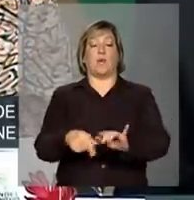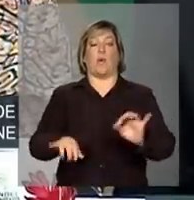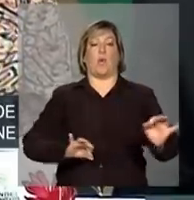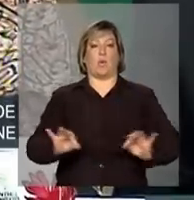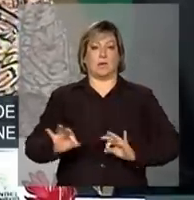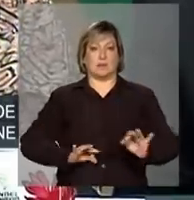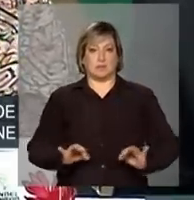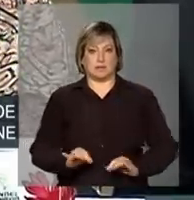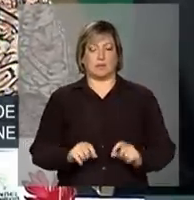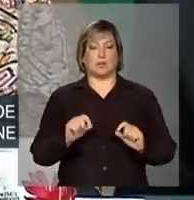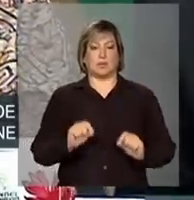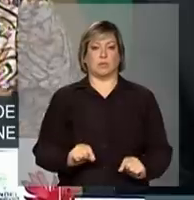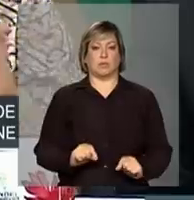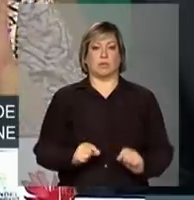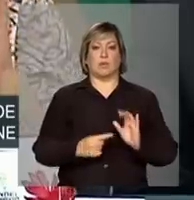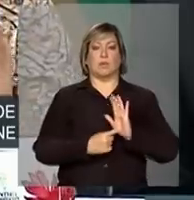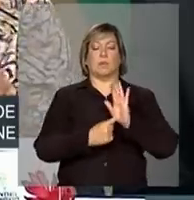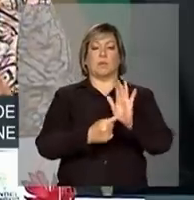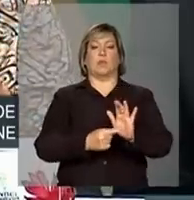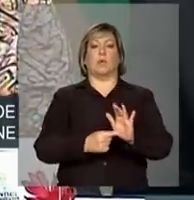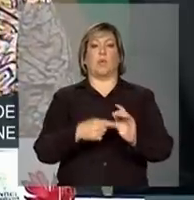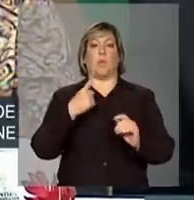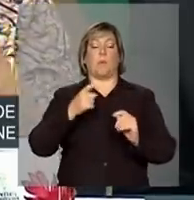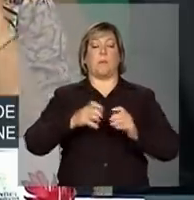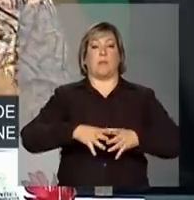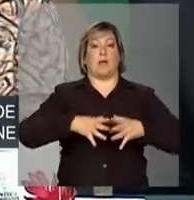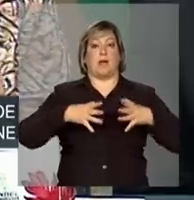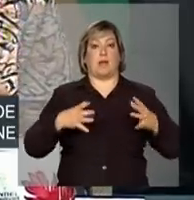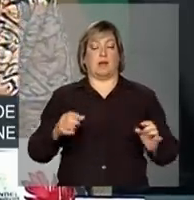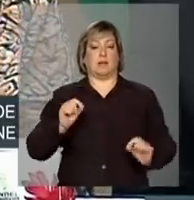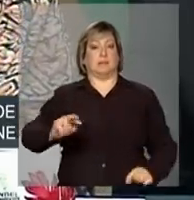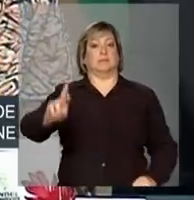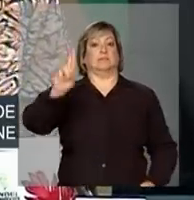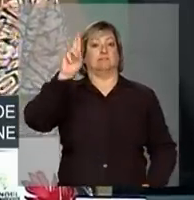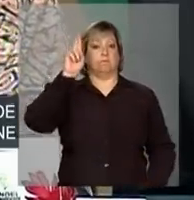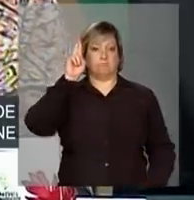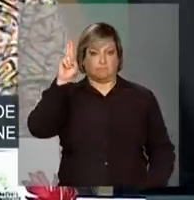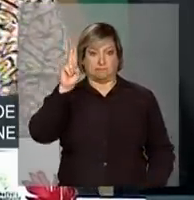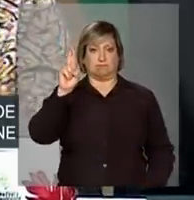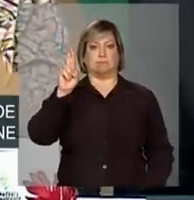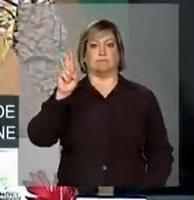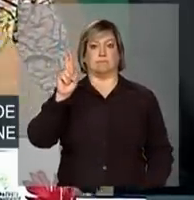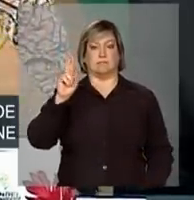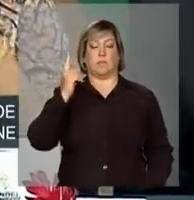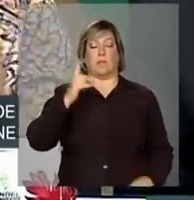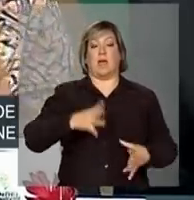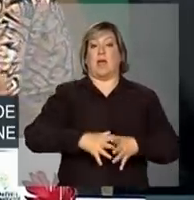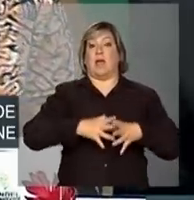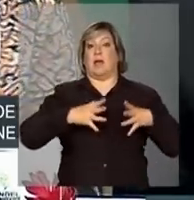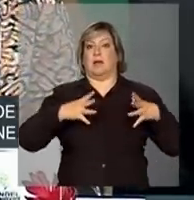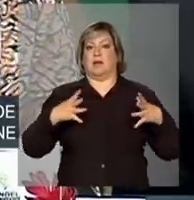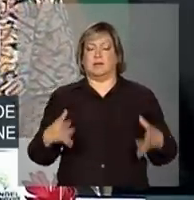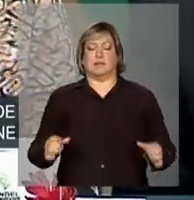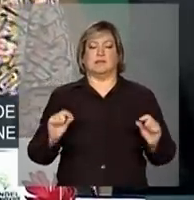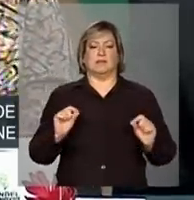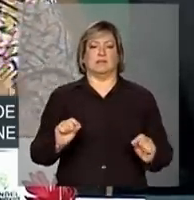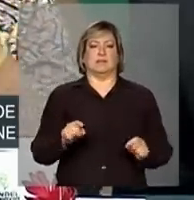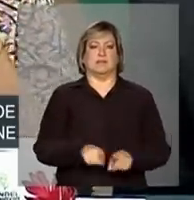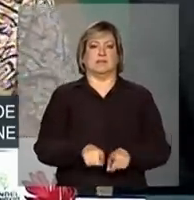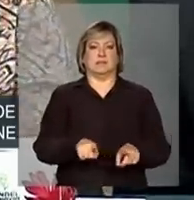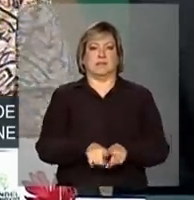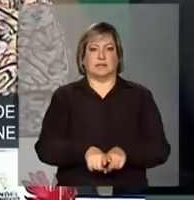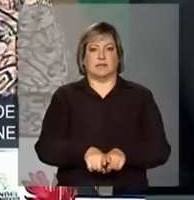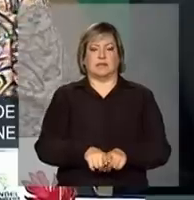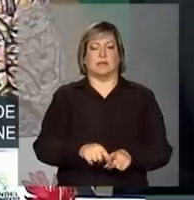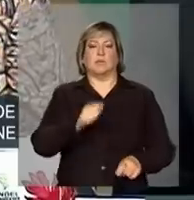uma grande responsabilidade, uma grande isenção, o